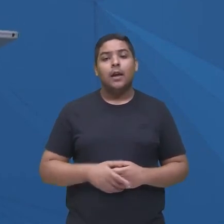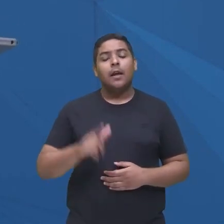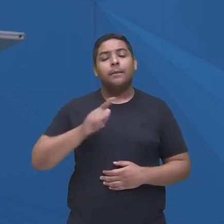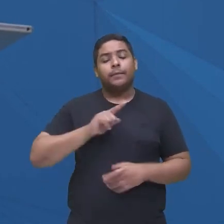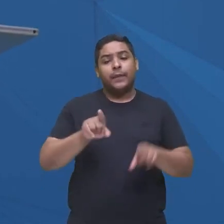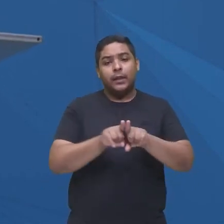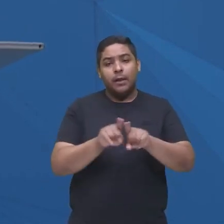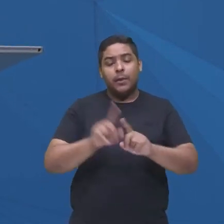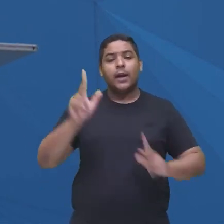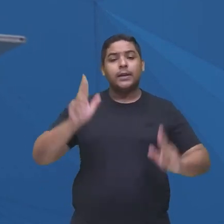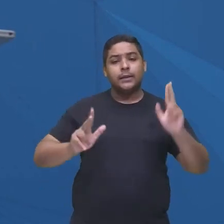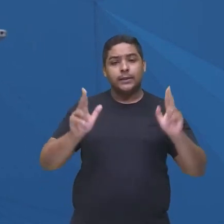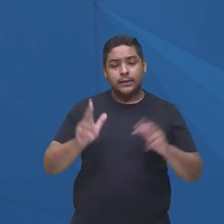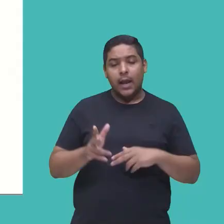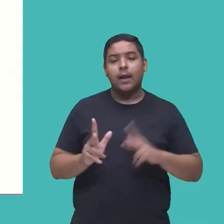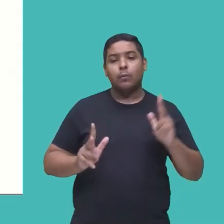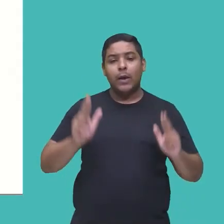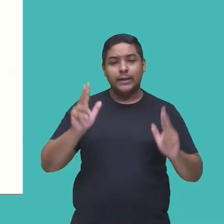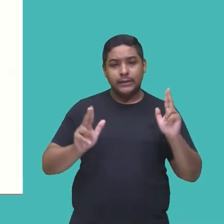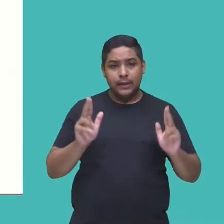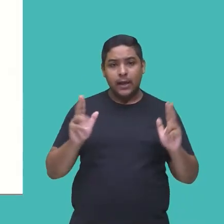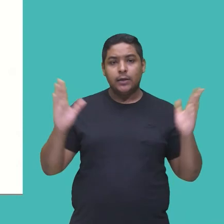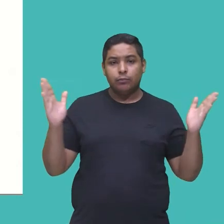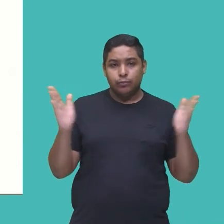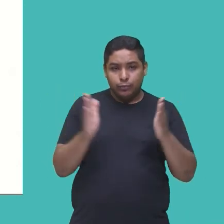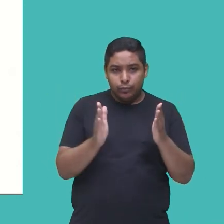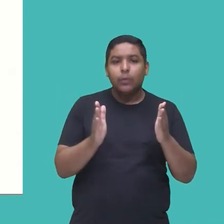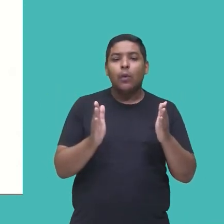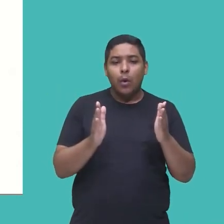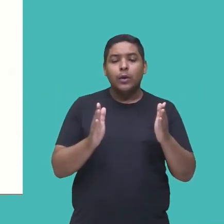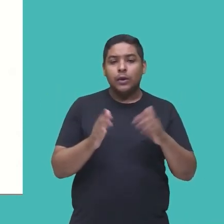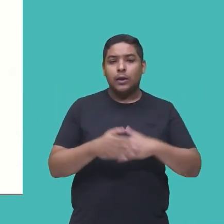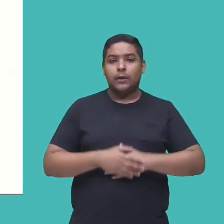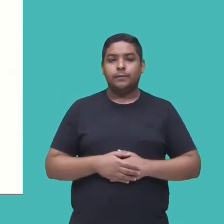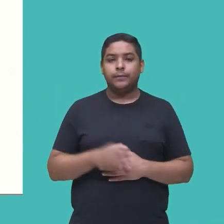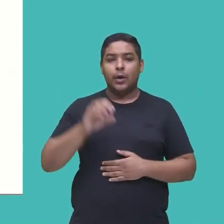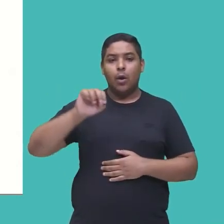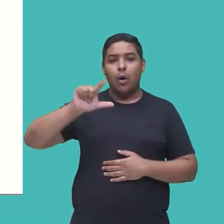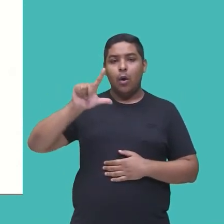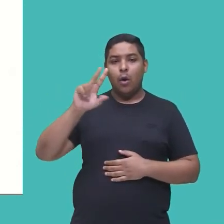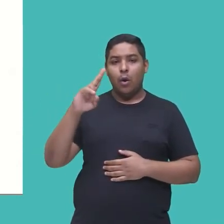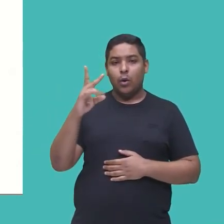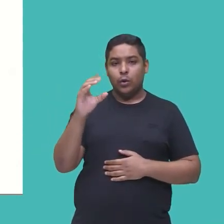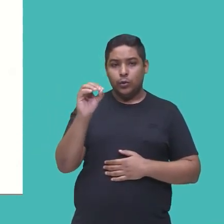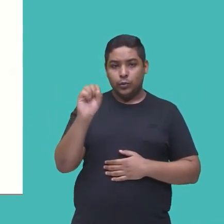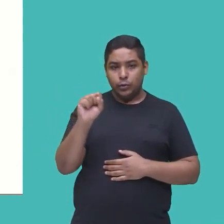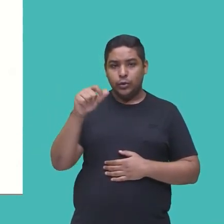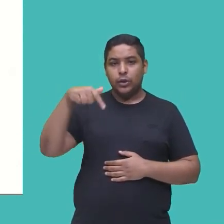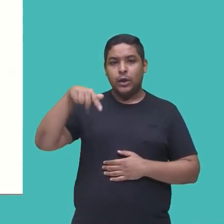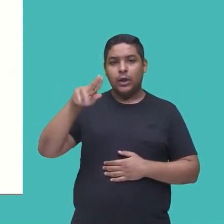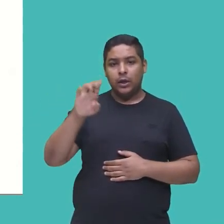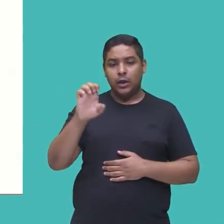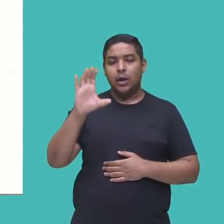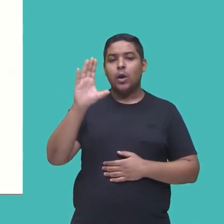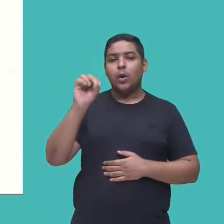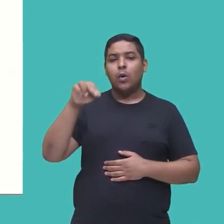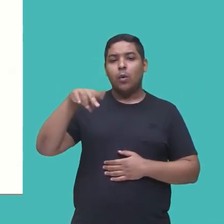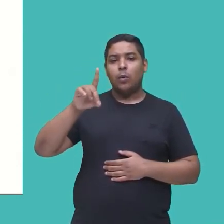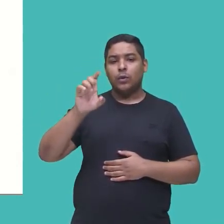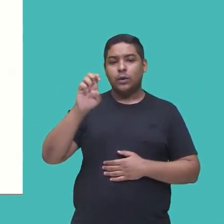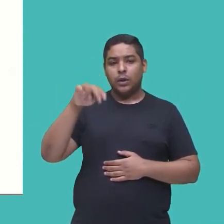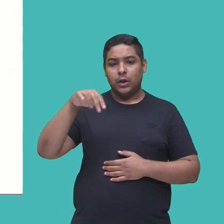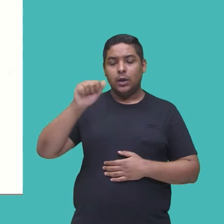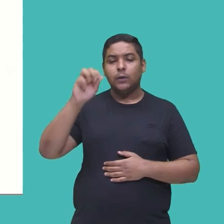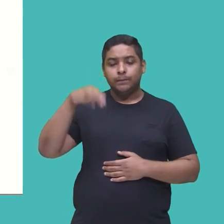uma minissérie, que são Olhos que Condenam, disponível, né, onde acabam que alguns meninos, né,